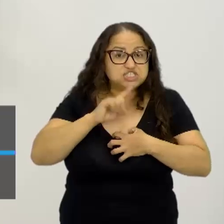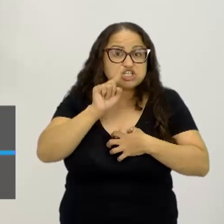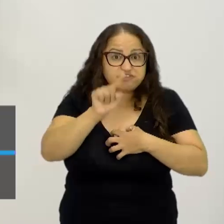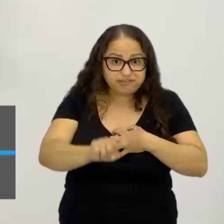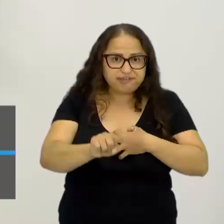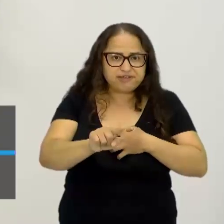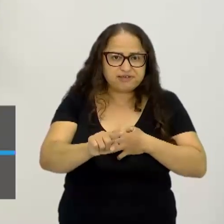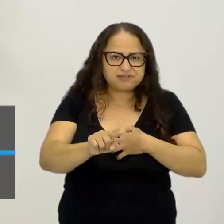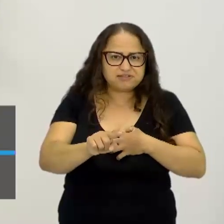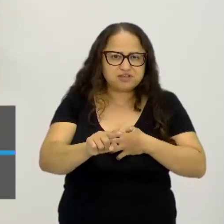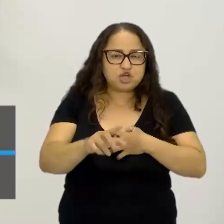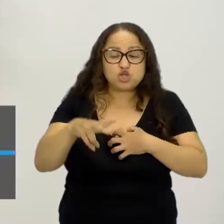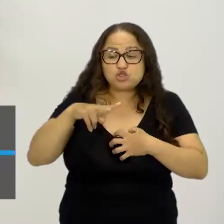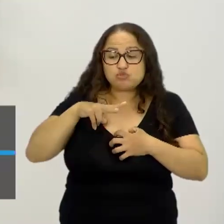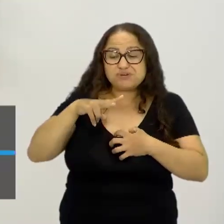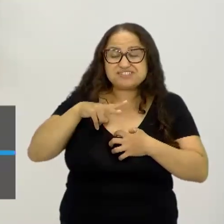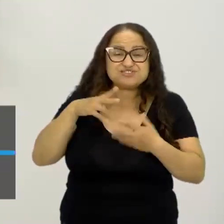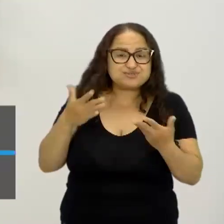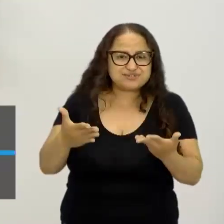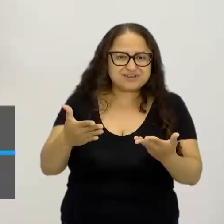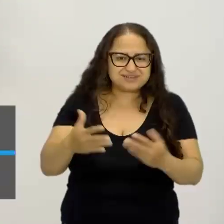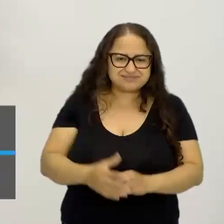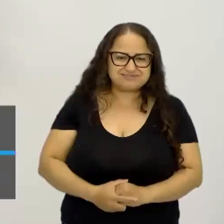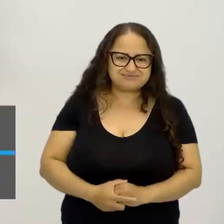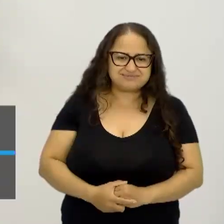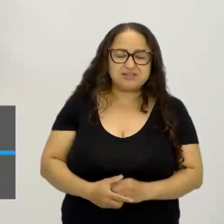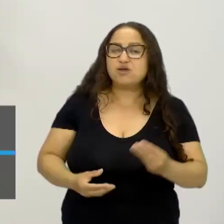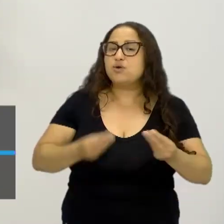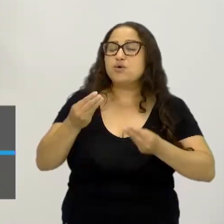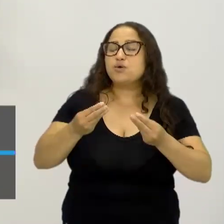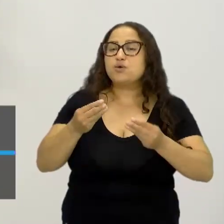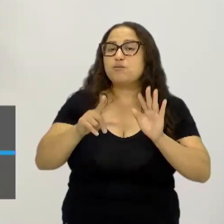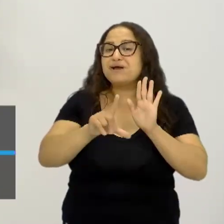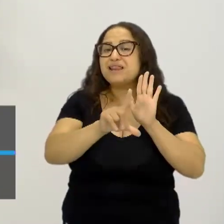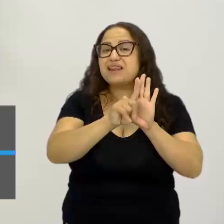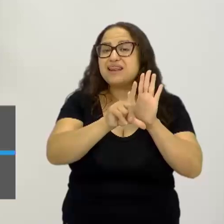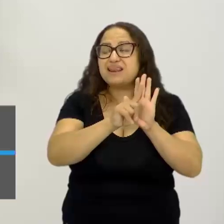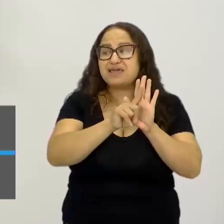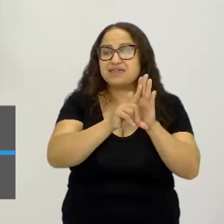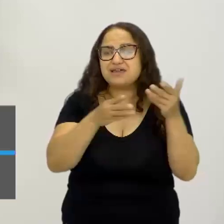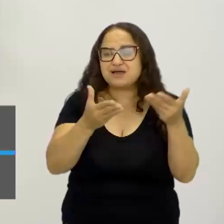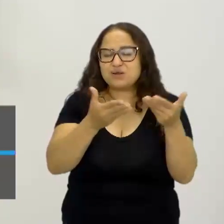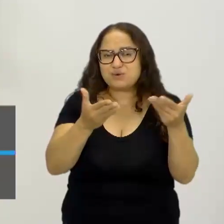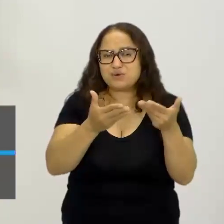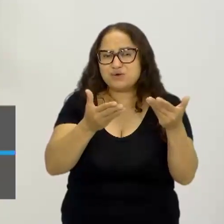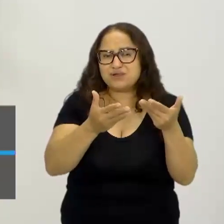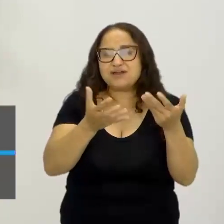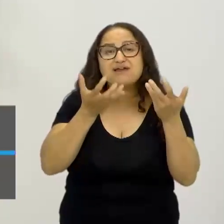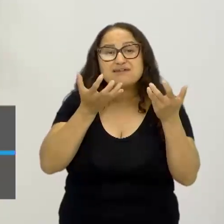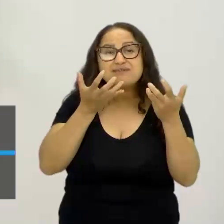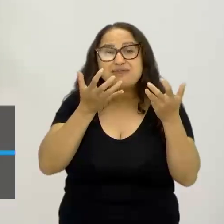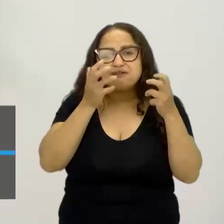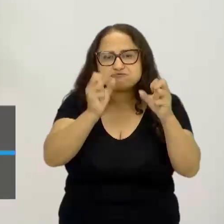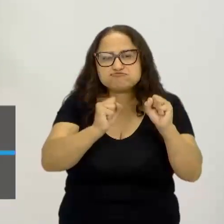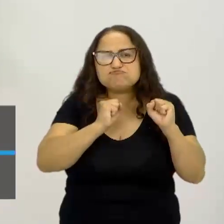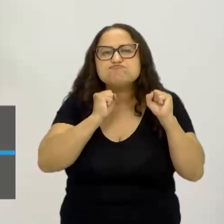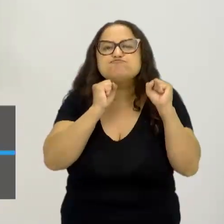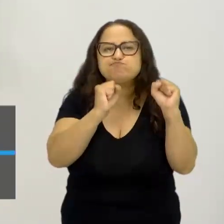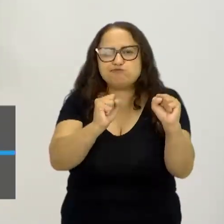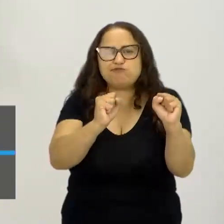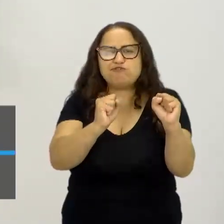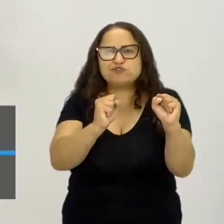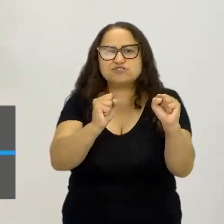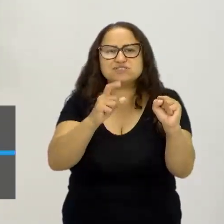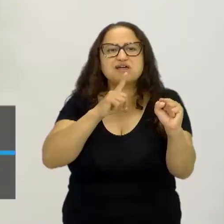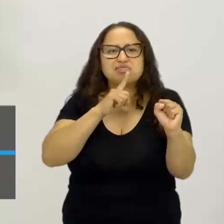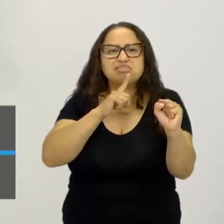vida íntima. Então, olha só como a lei, agora, ela pretende exercer o seu poder sobre o